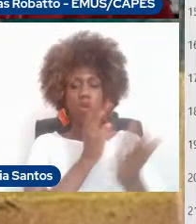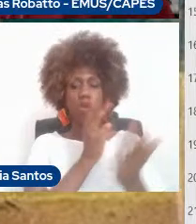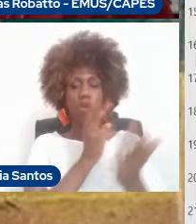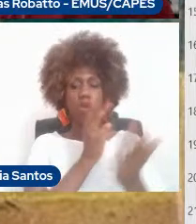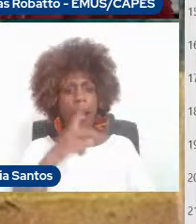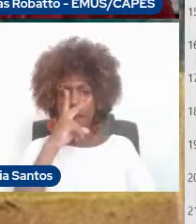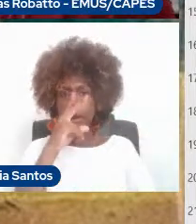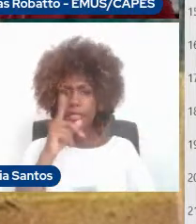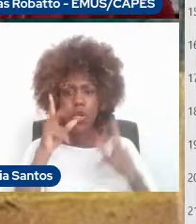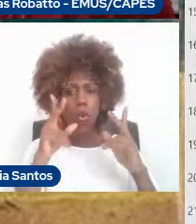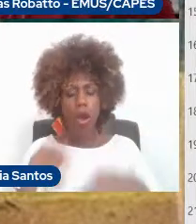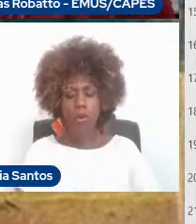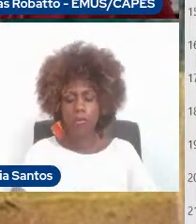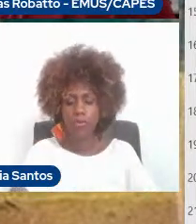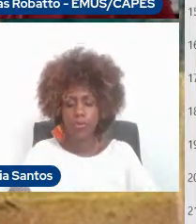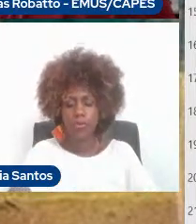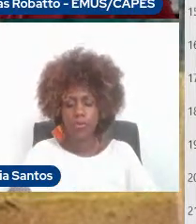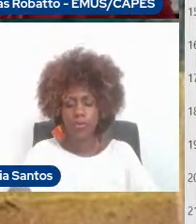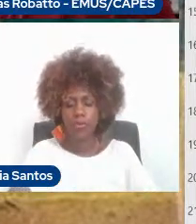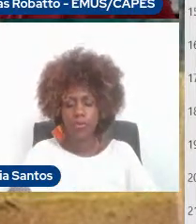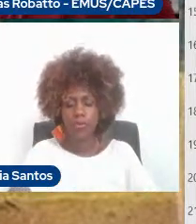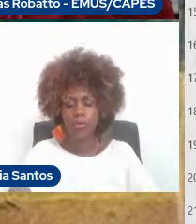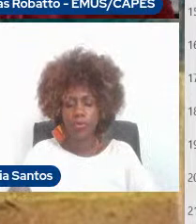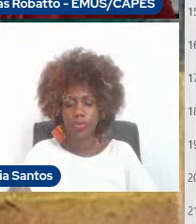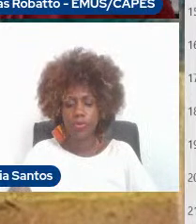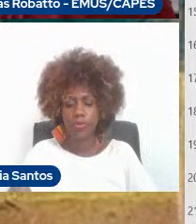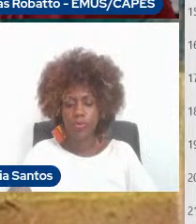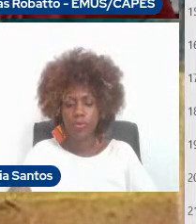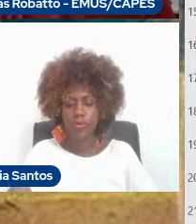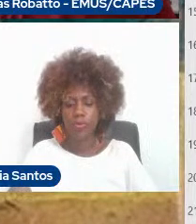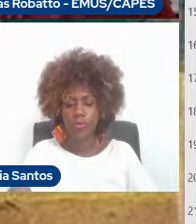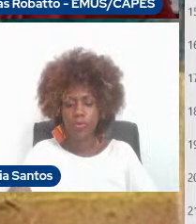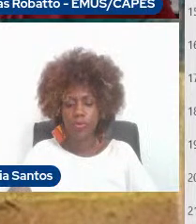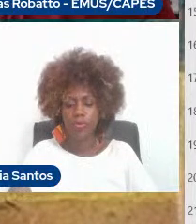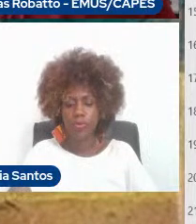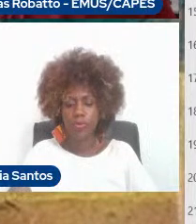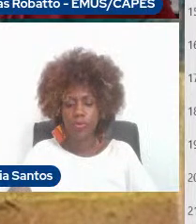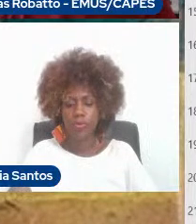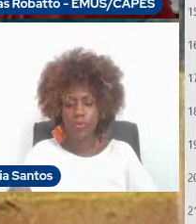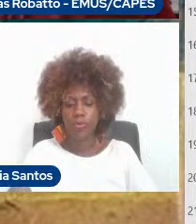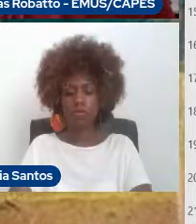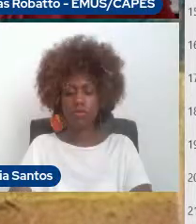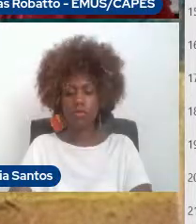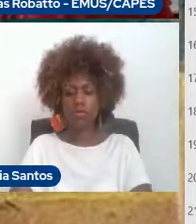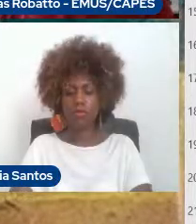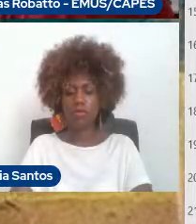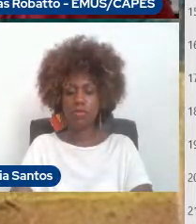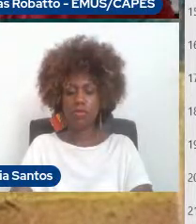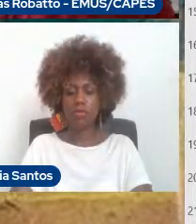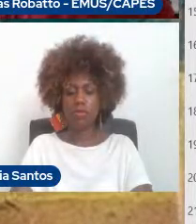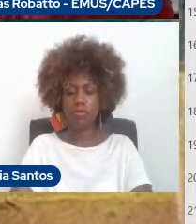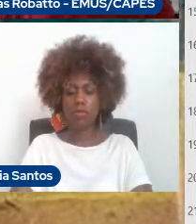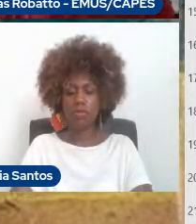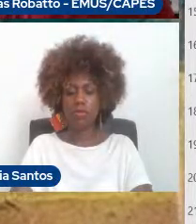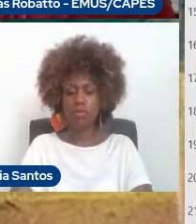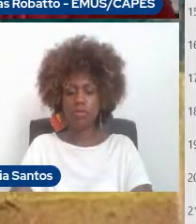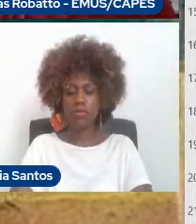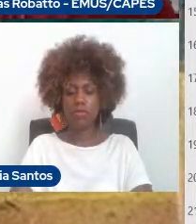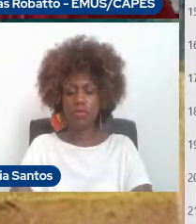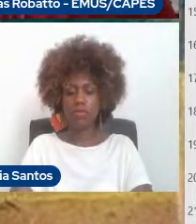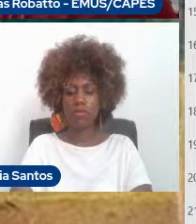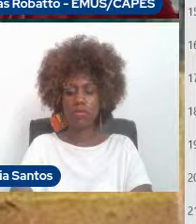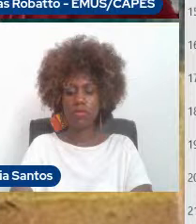muito adotada. Aqui a gente pode ver que a flauta feia para lado direito e isso faz um deslocamento dos braços